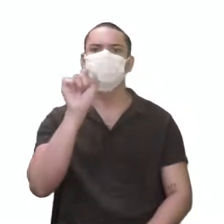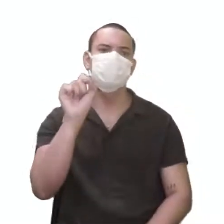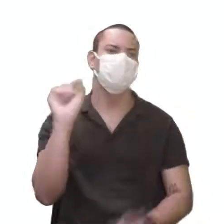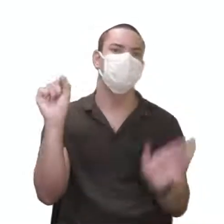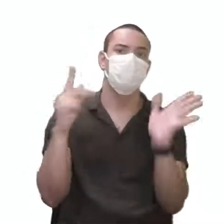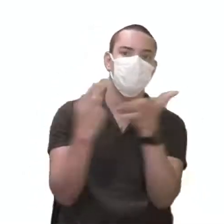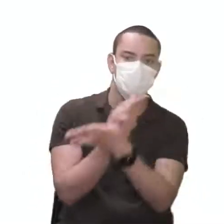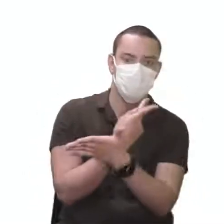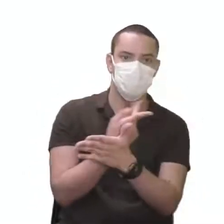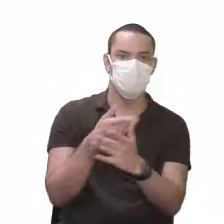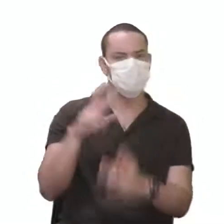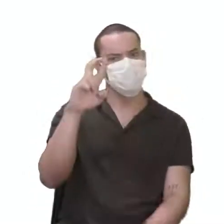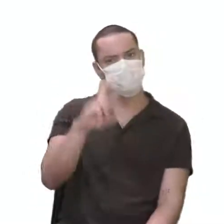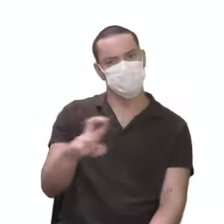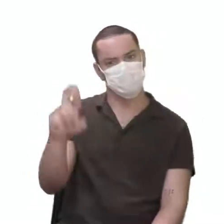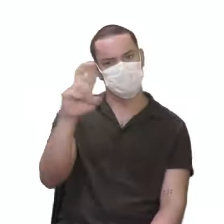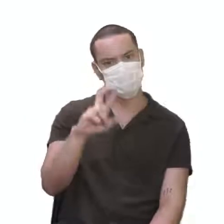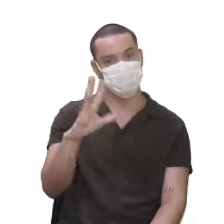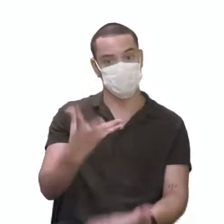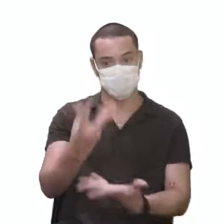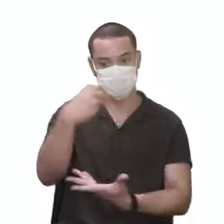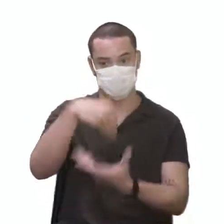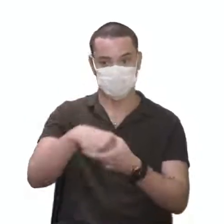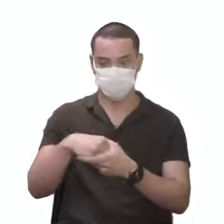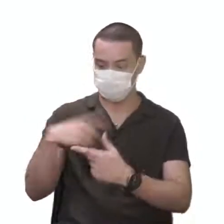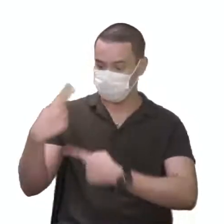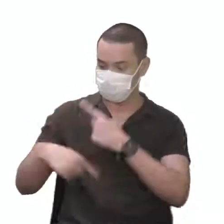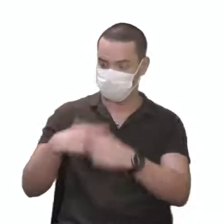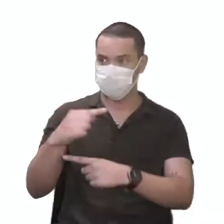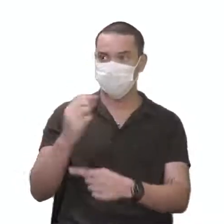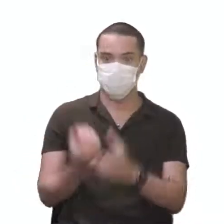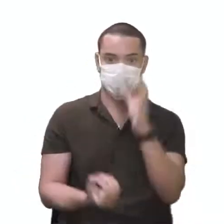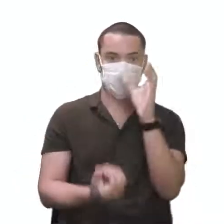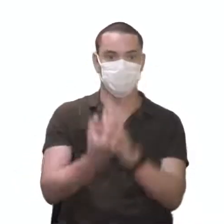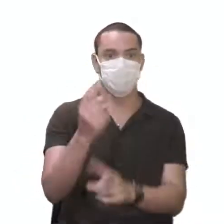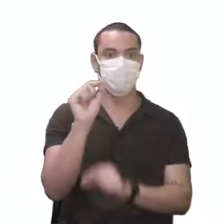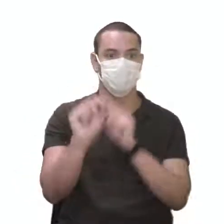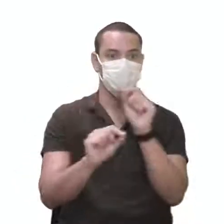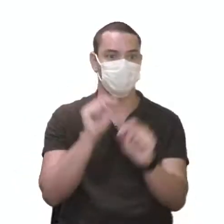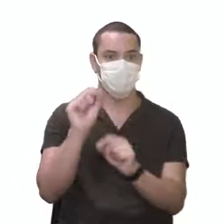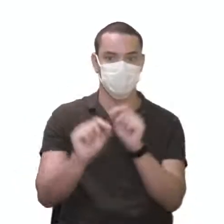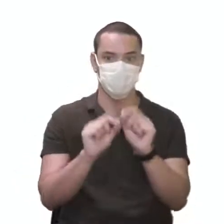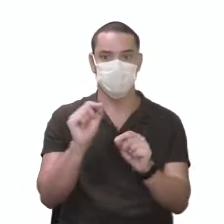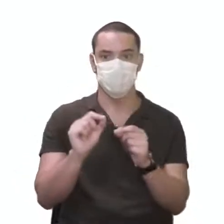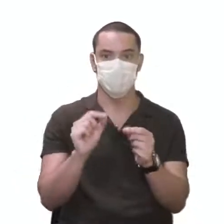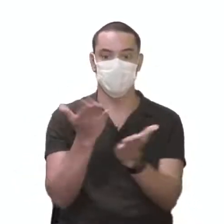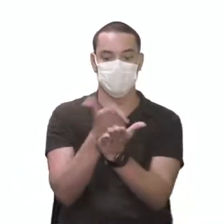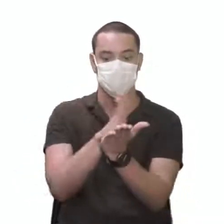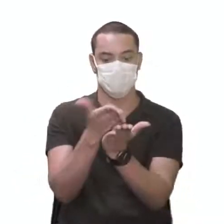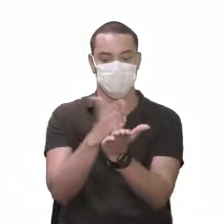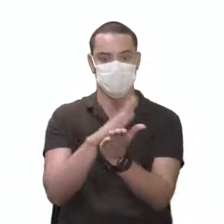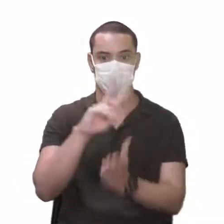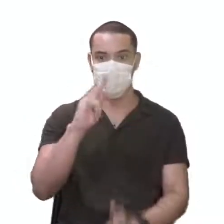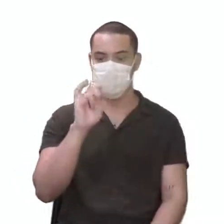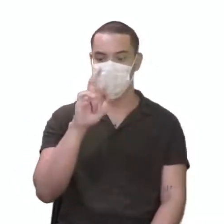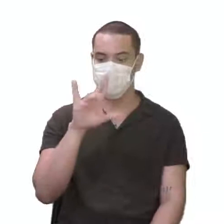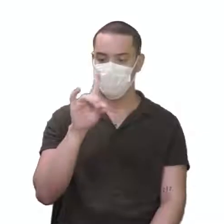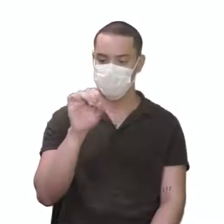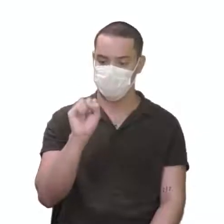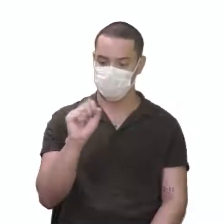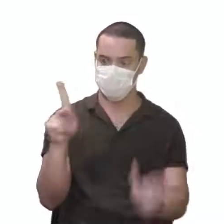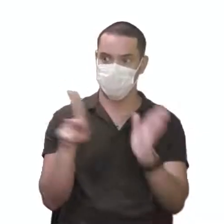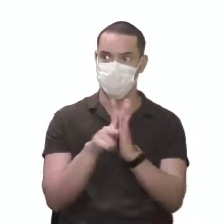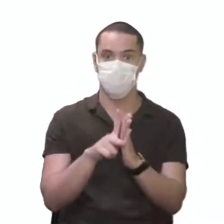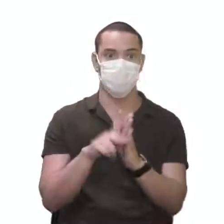Então, quando ele foi observar, ele viu que dentro dessa geração F1, apareceu a geração de híbridos, ou seja, de características